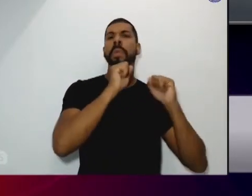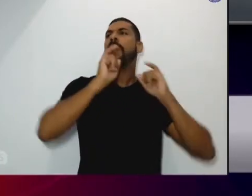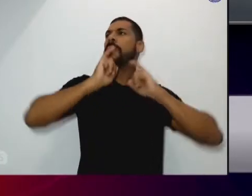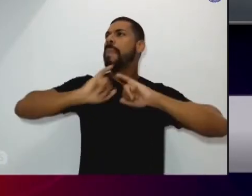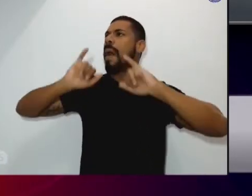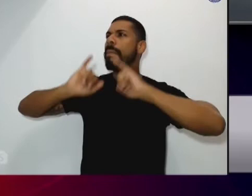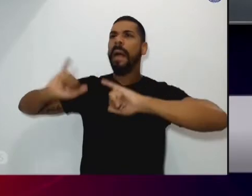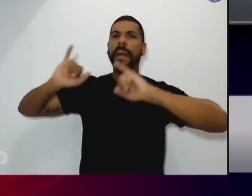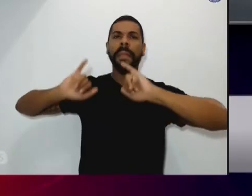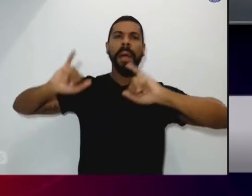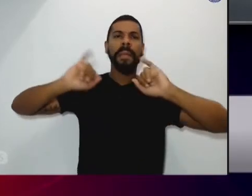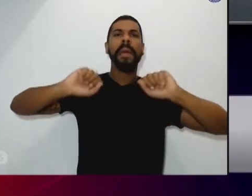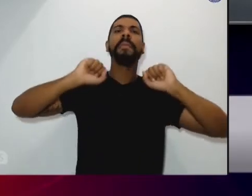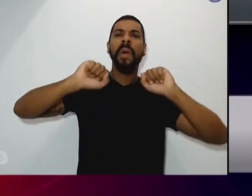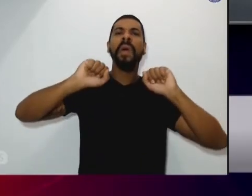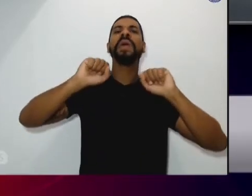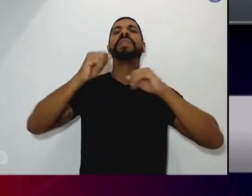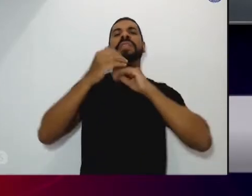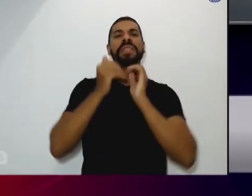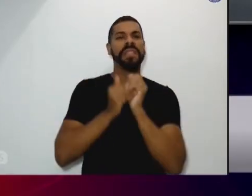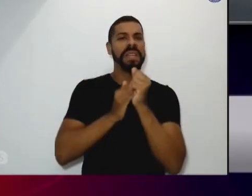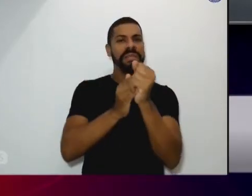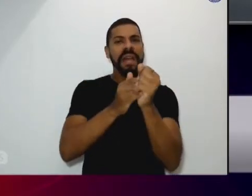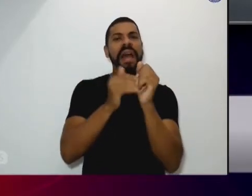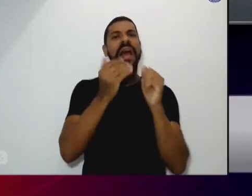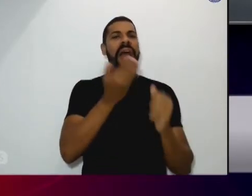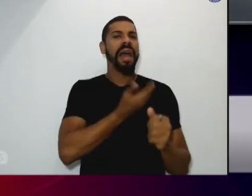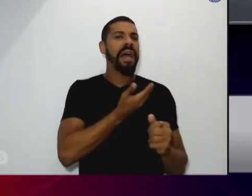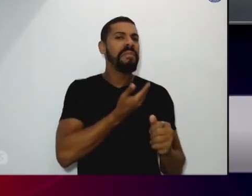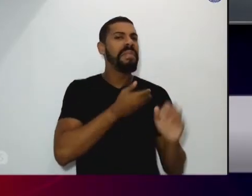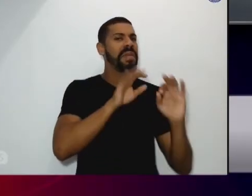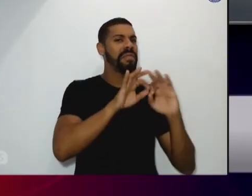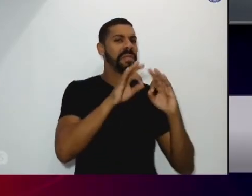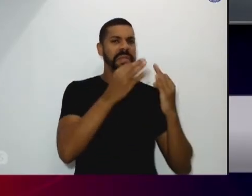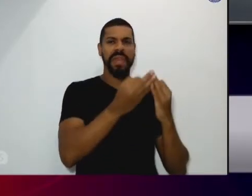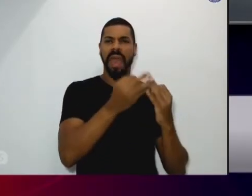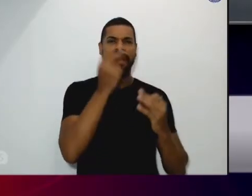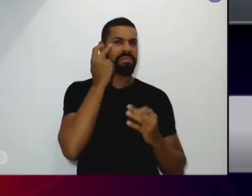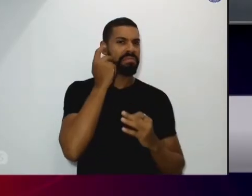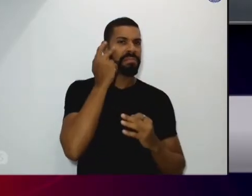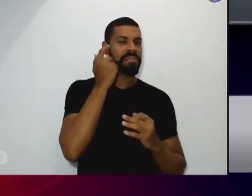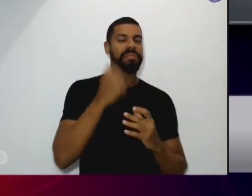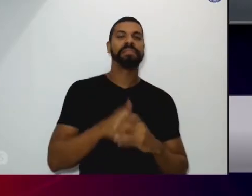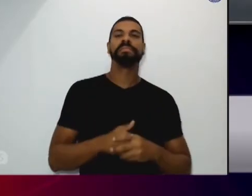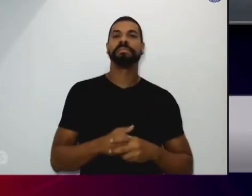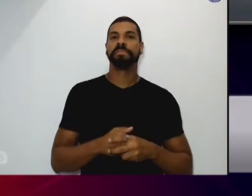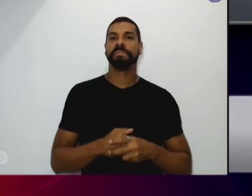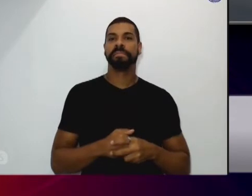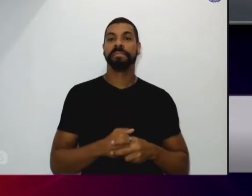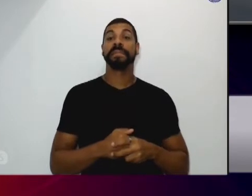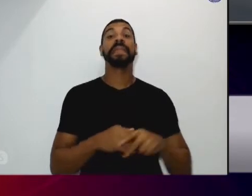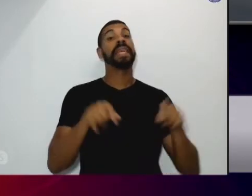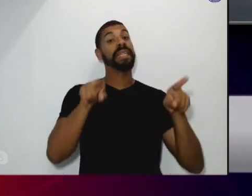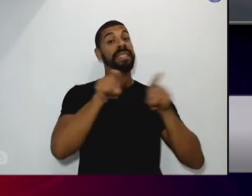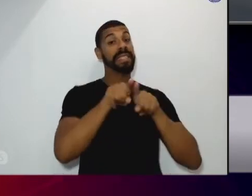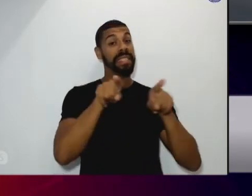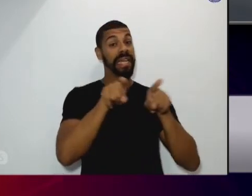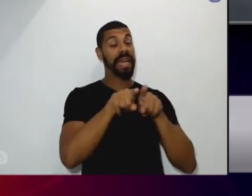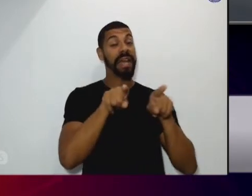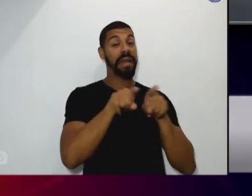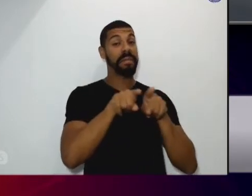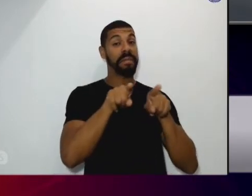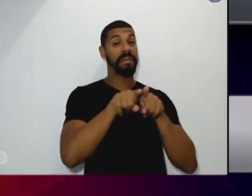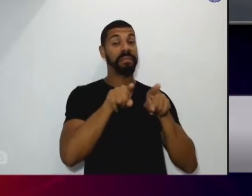familiares conhecidos está aberto e também uma outra atividade que a rede de proteção